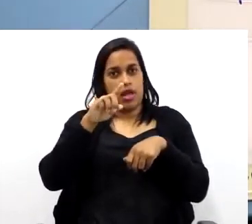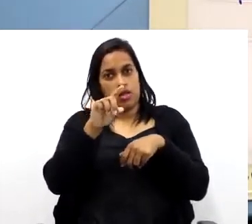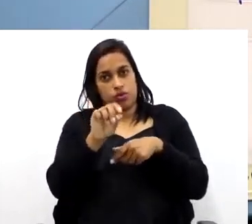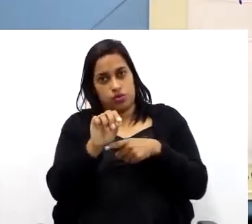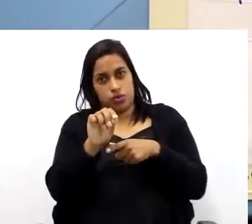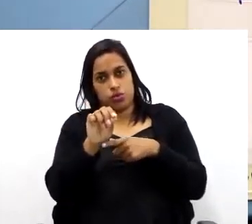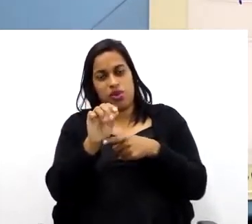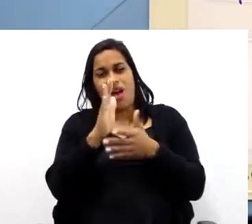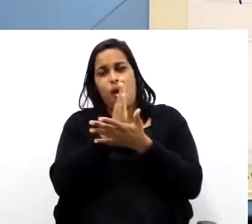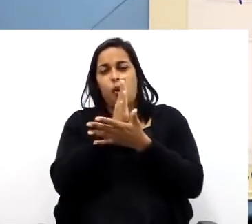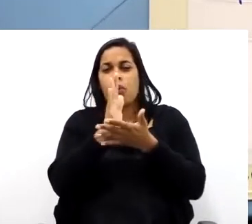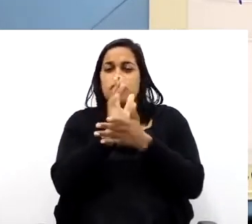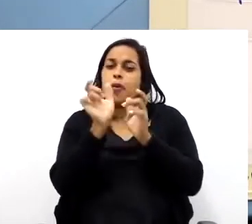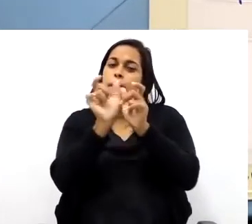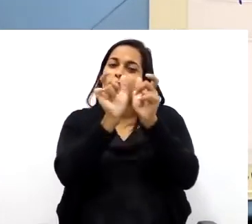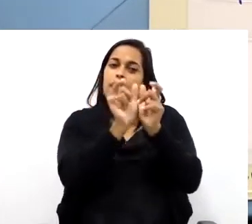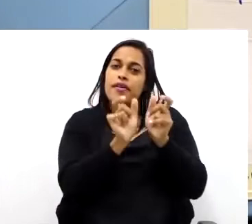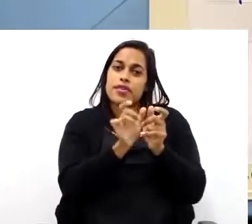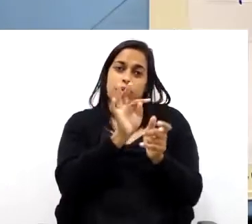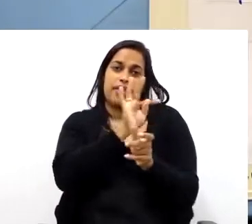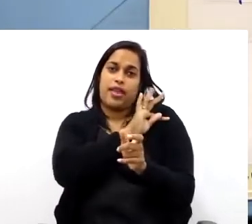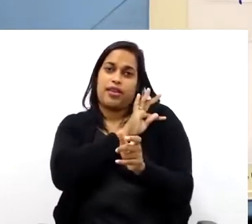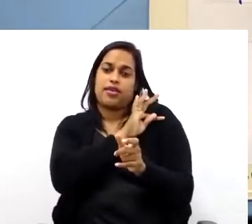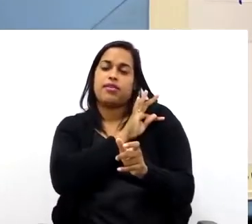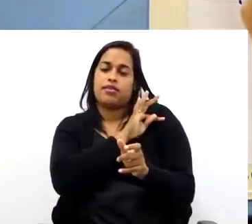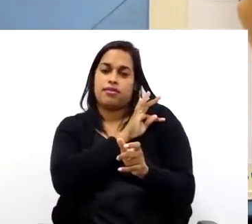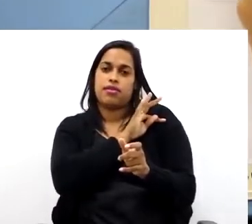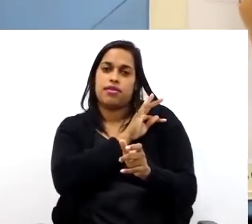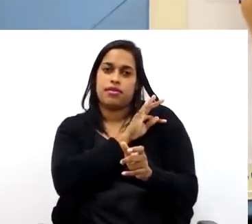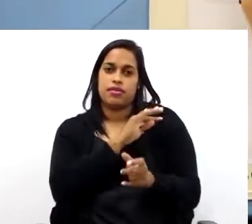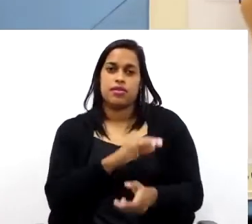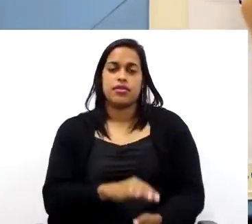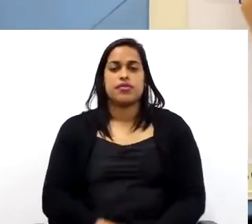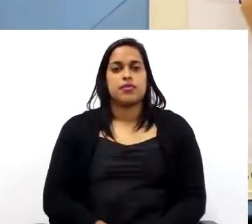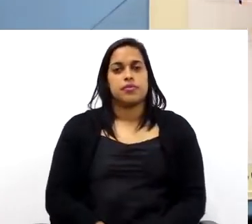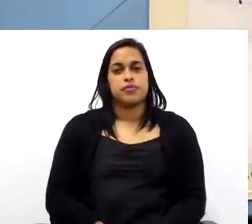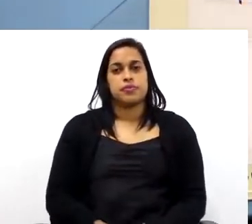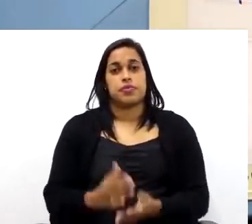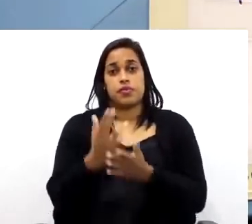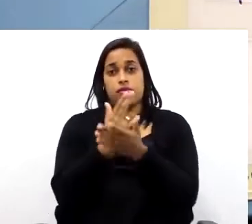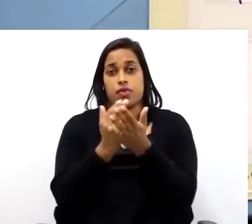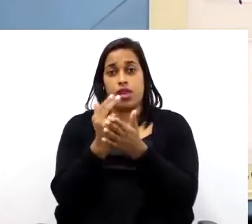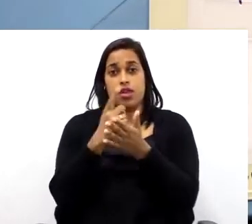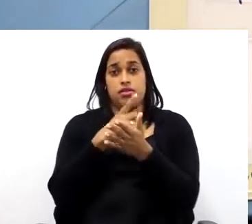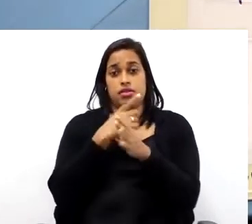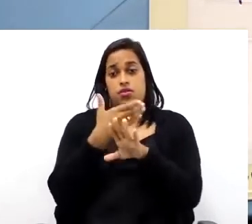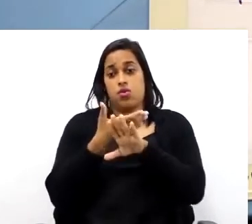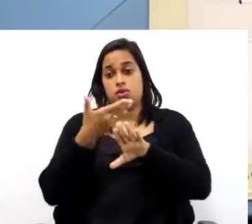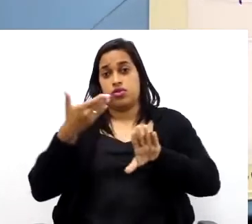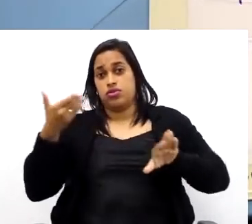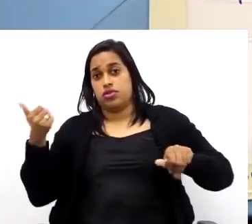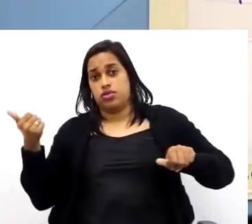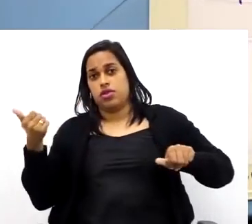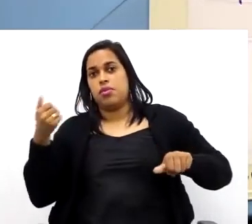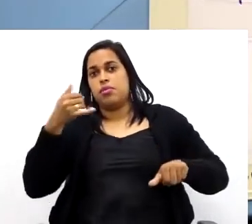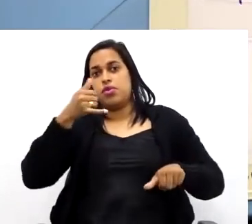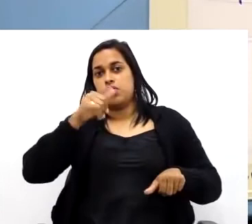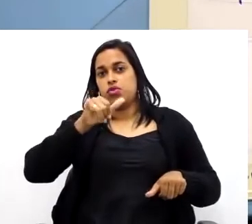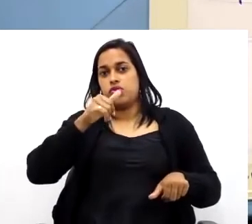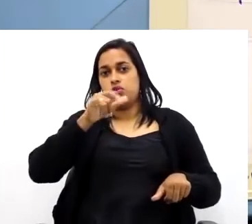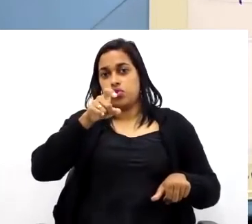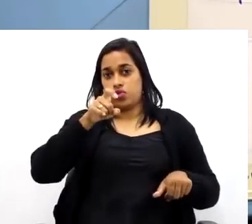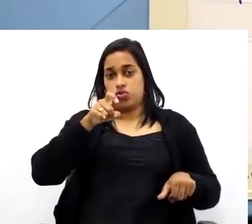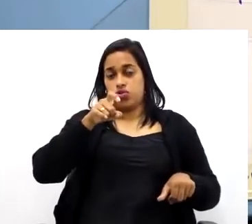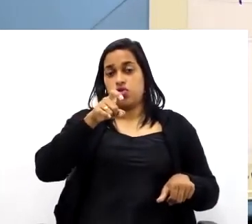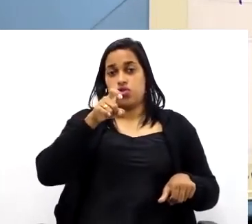Vou lá no meu desenho. Vou dar um distanciamento aqui do eixo X. E vou começar a transportar